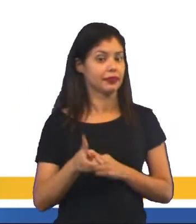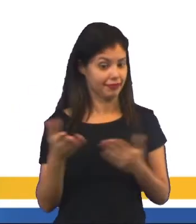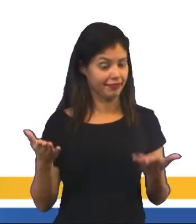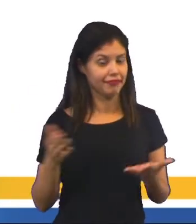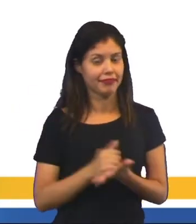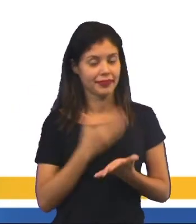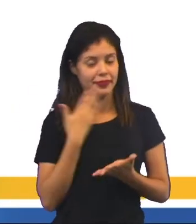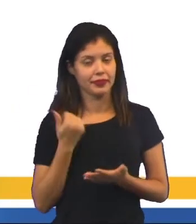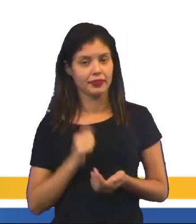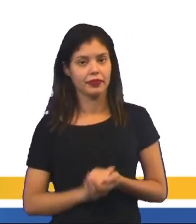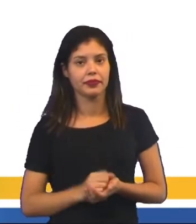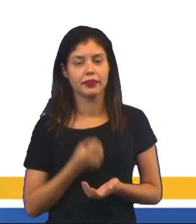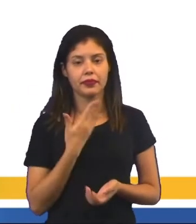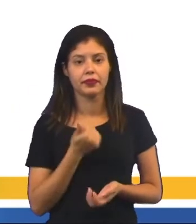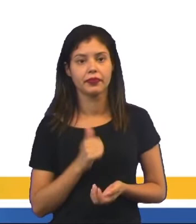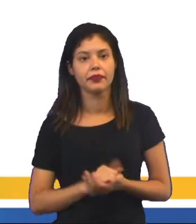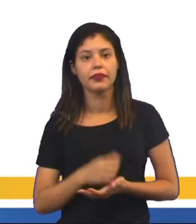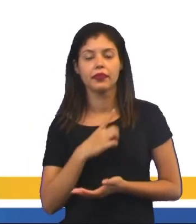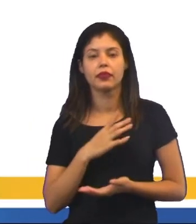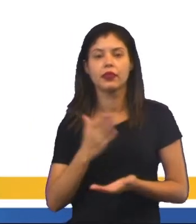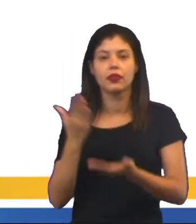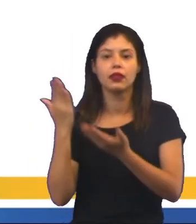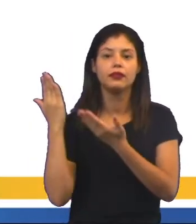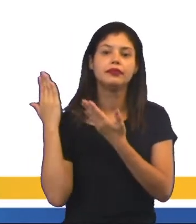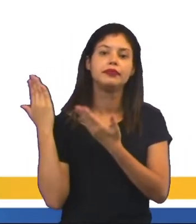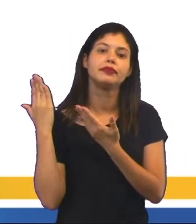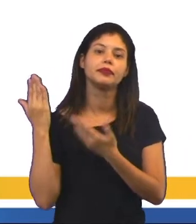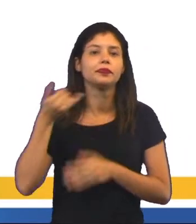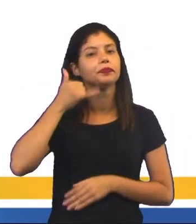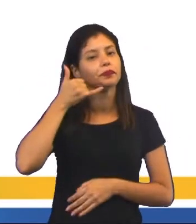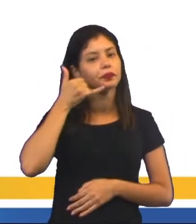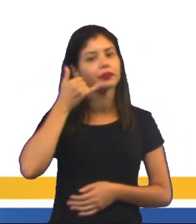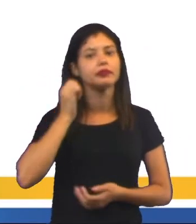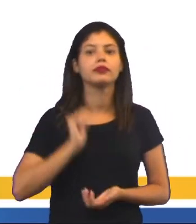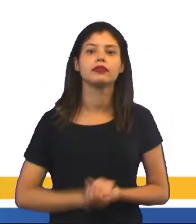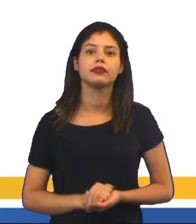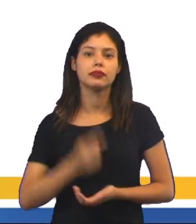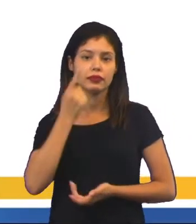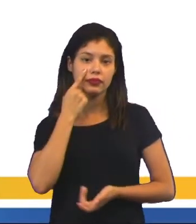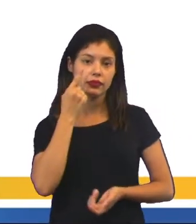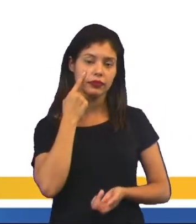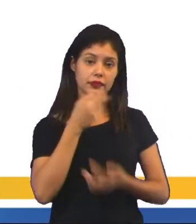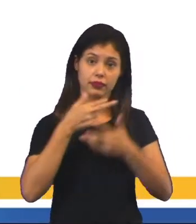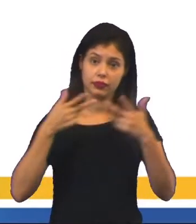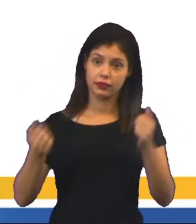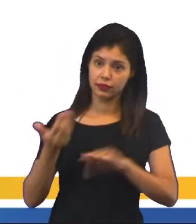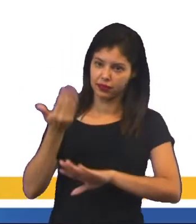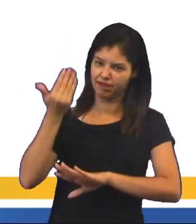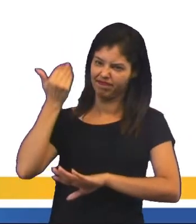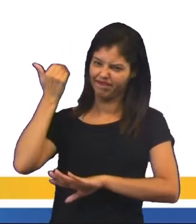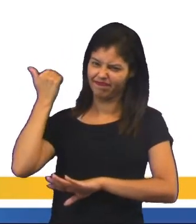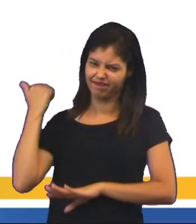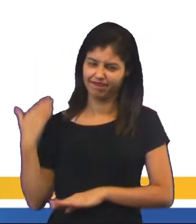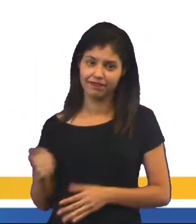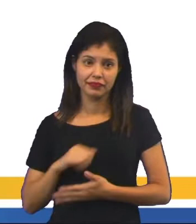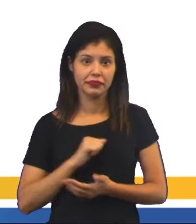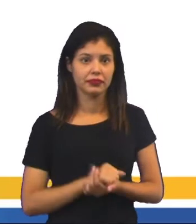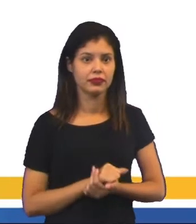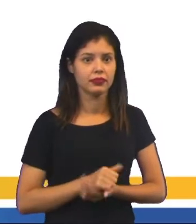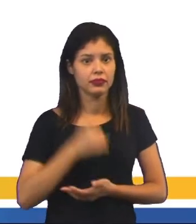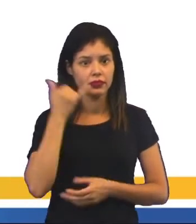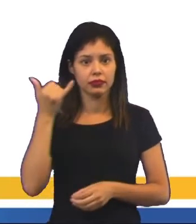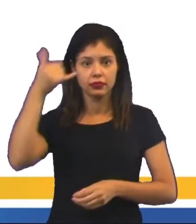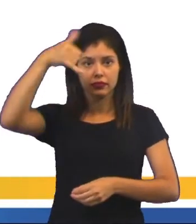mesmo, né? Muito bem, e aí nós temos o telefone. Olha aí essas coisas antiquadas, né? O